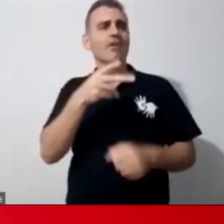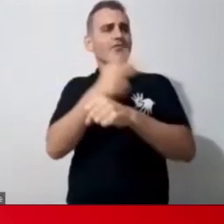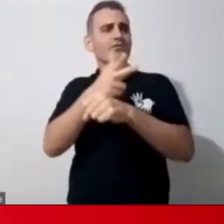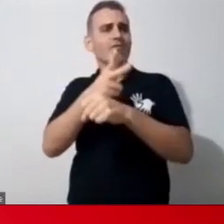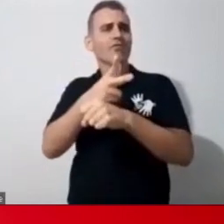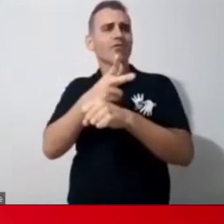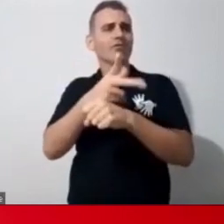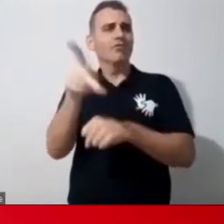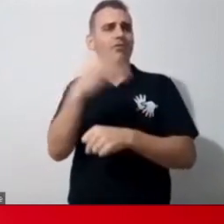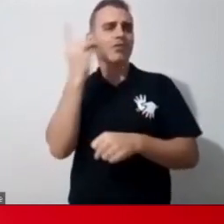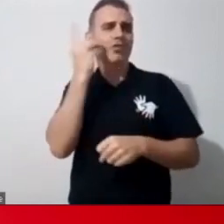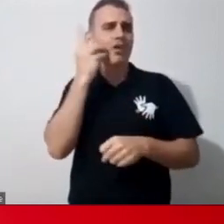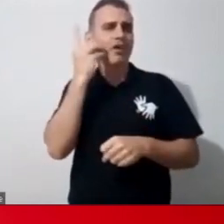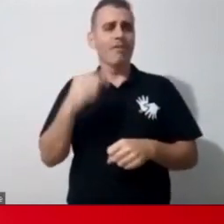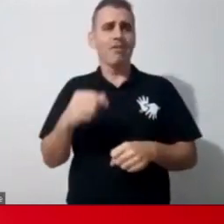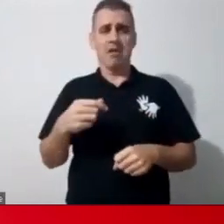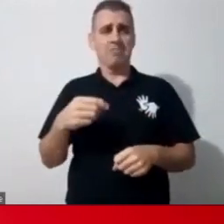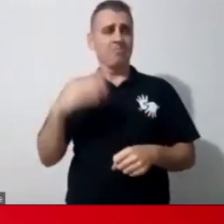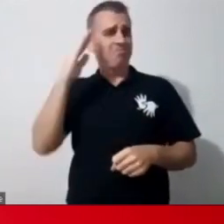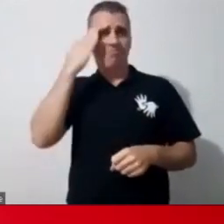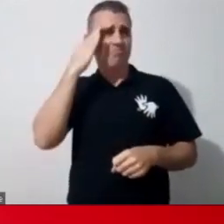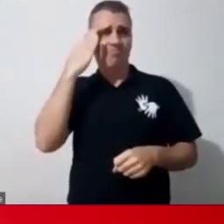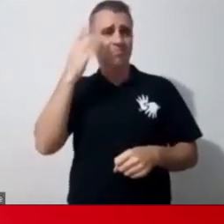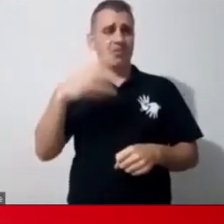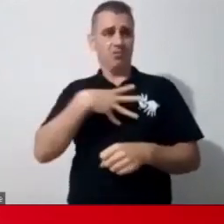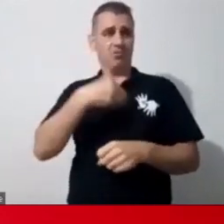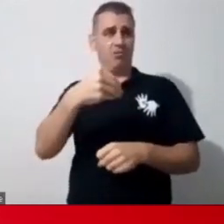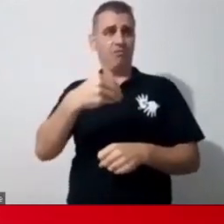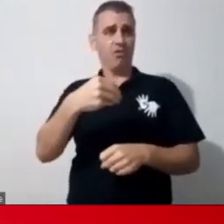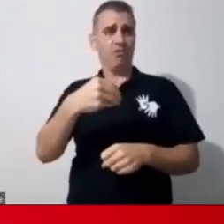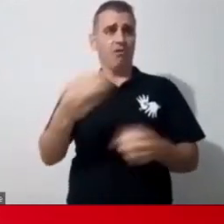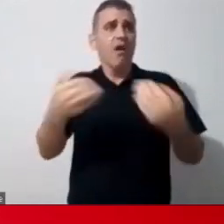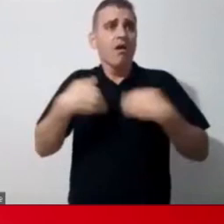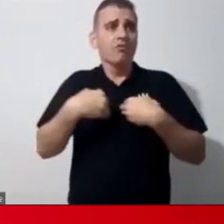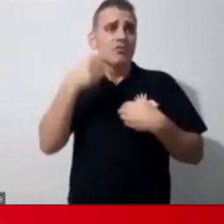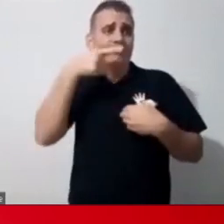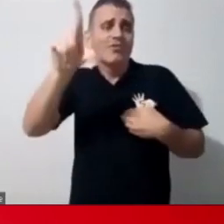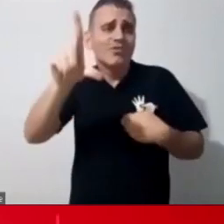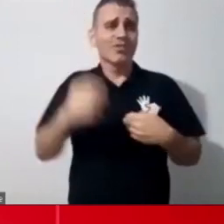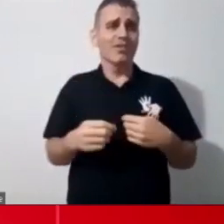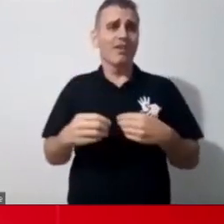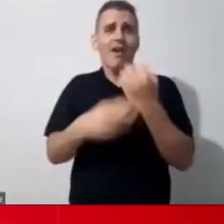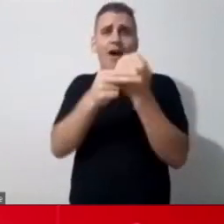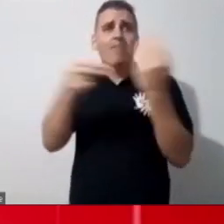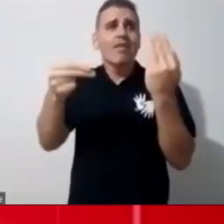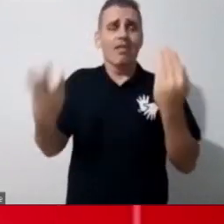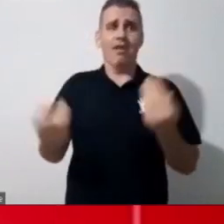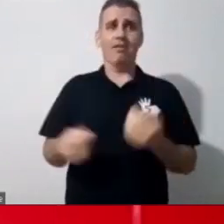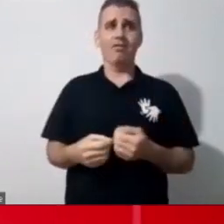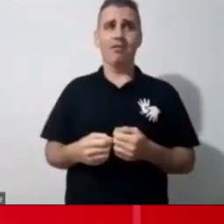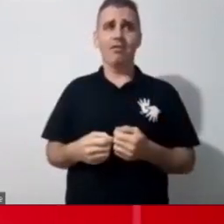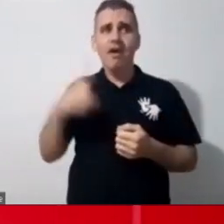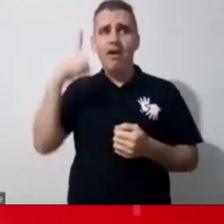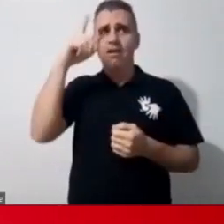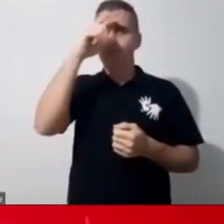essa estrutura de rotina da nossa, mas ela vem ensinando, tudo é